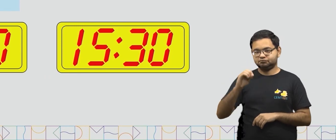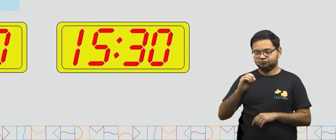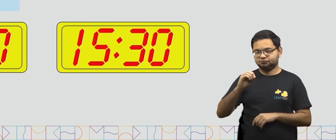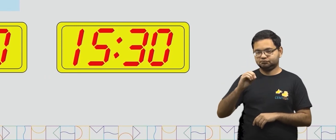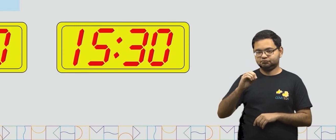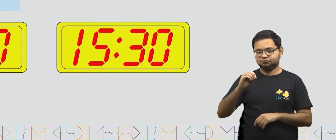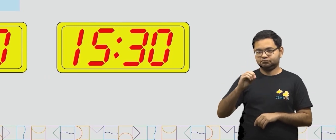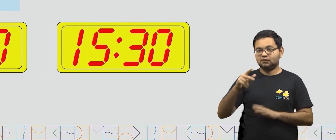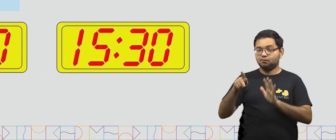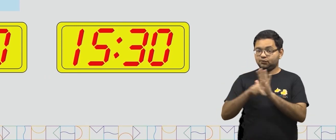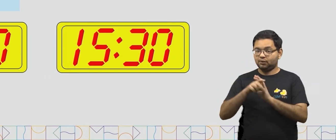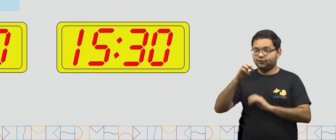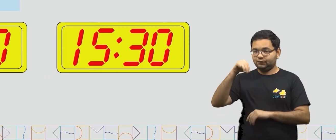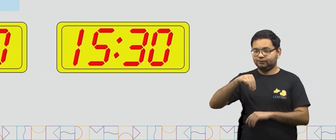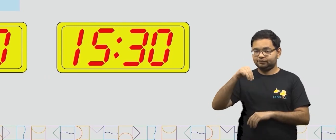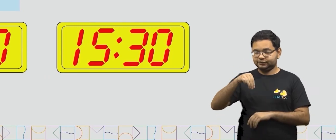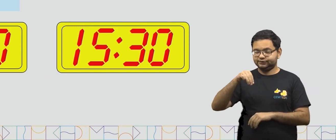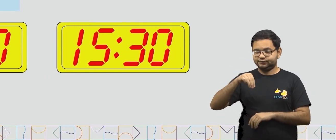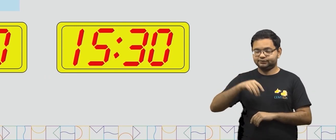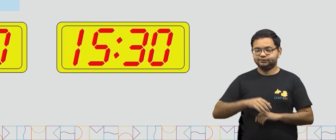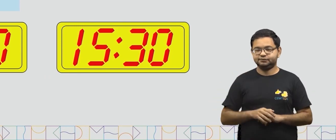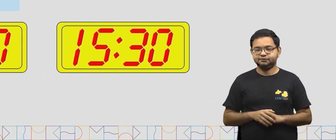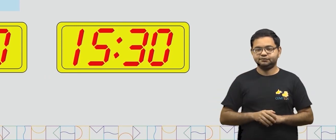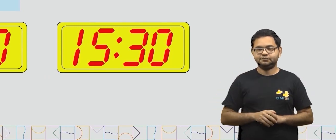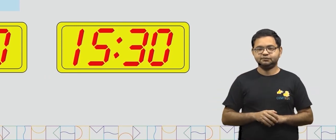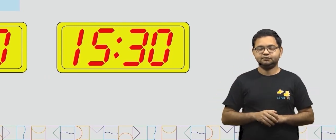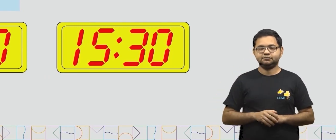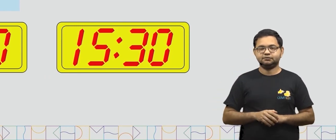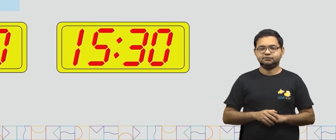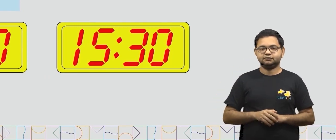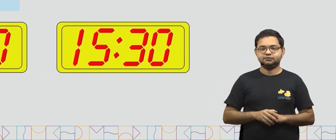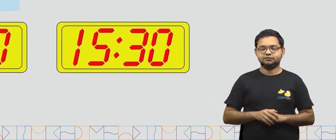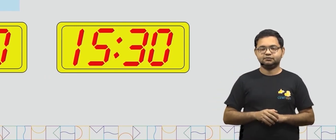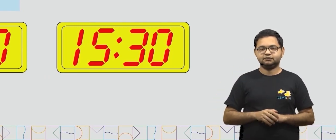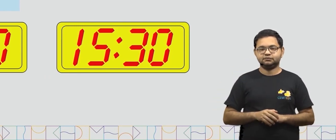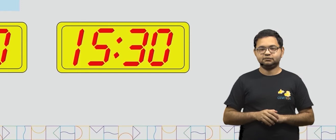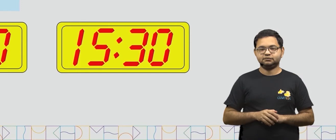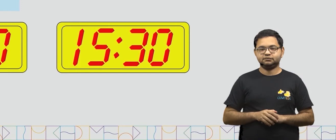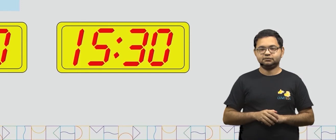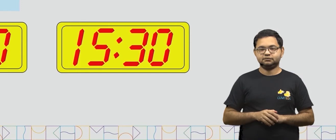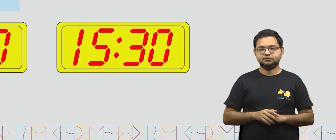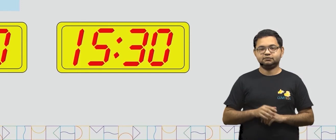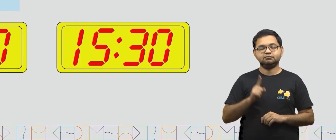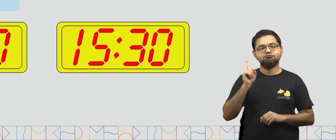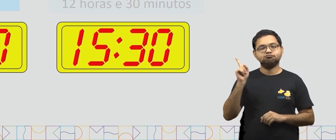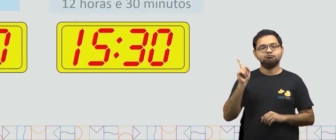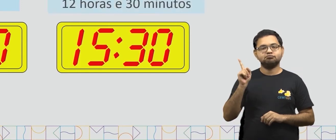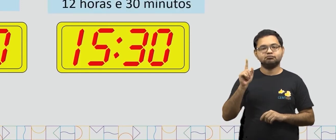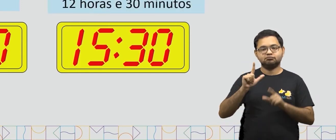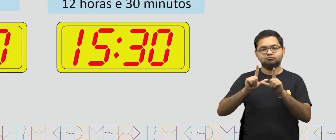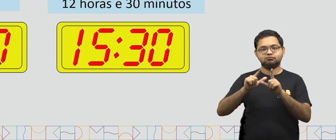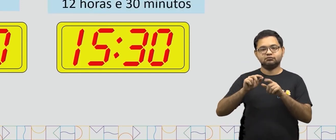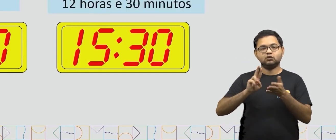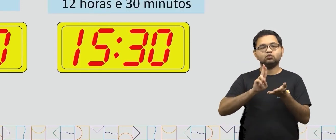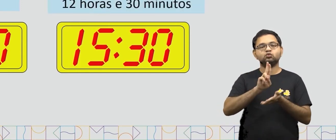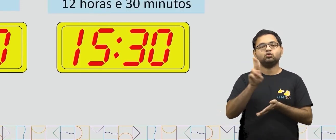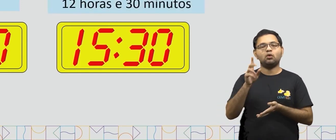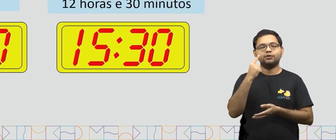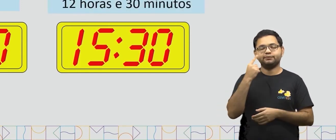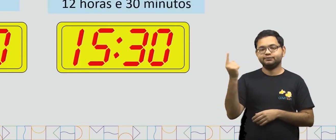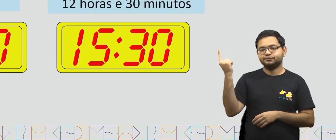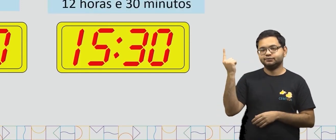30, que marca os minutos. Então, nós temos aí 12 horas e 30